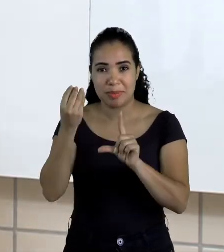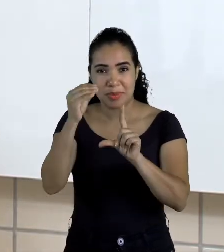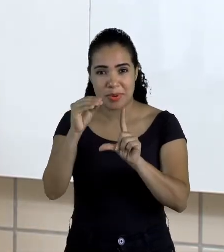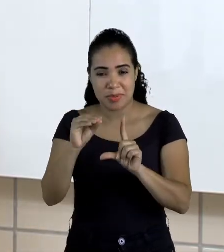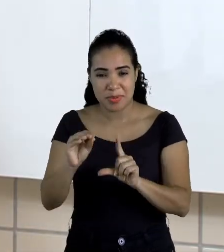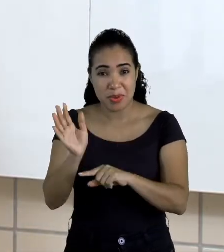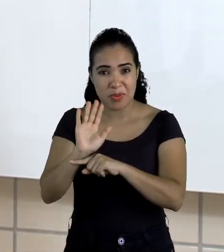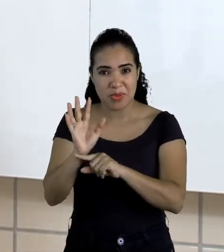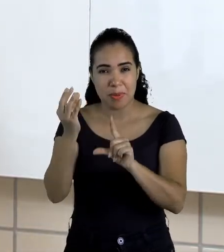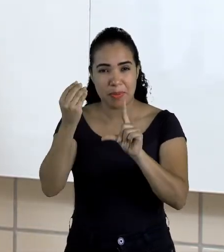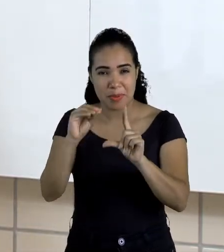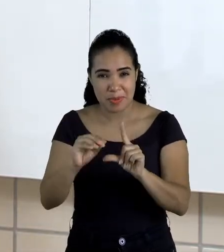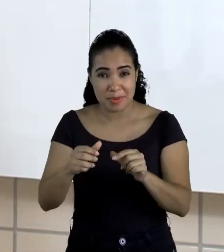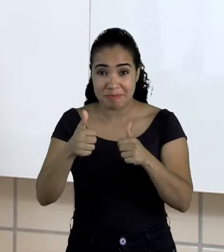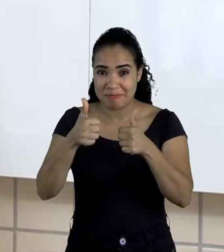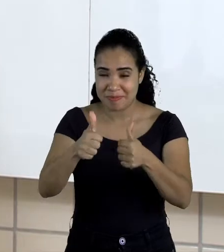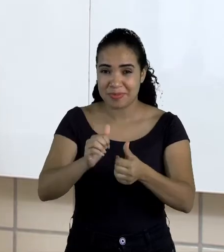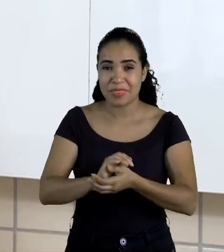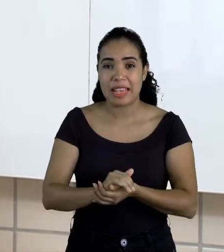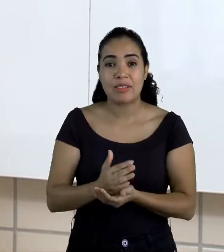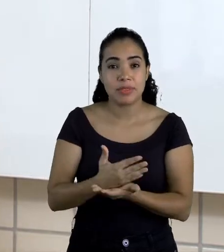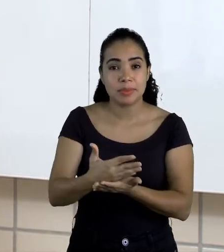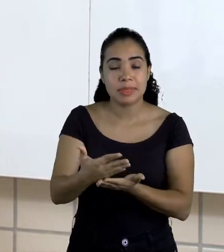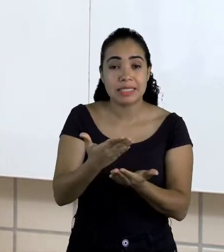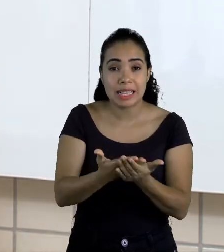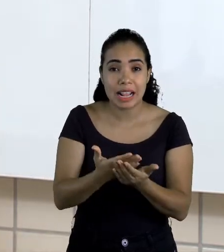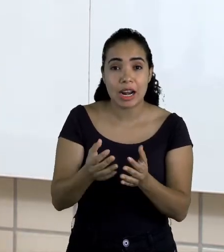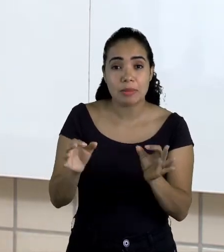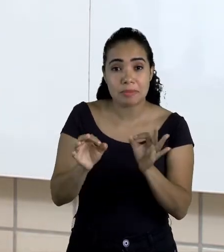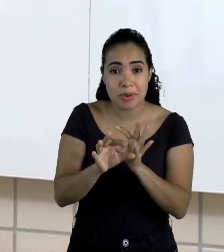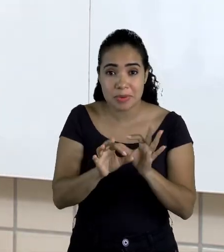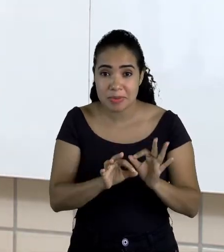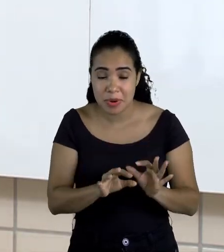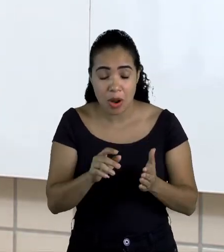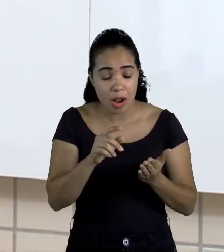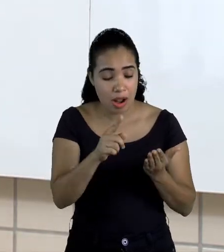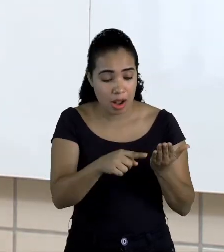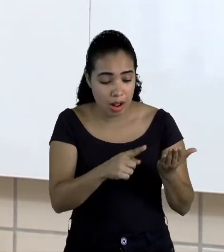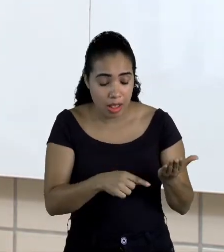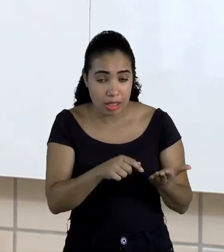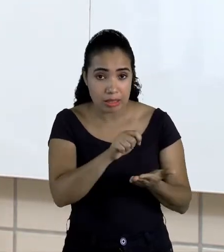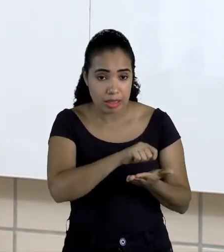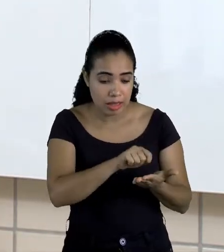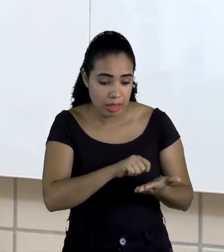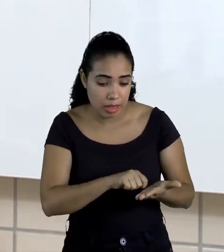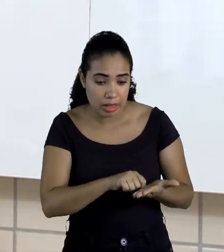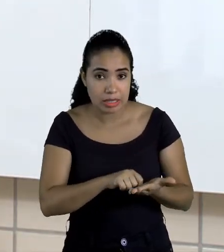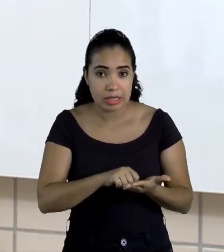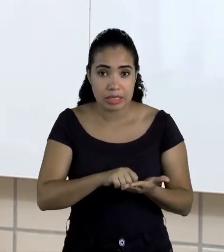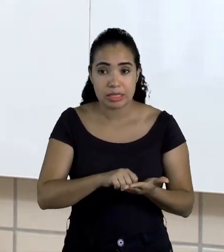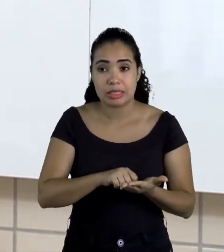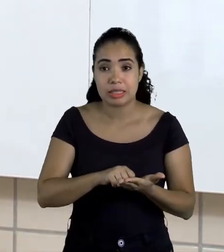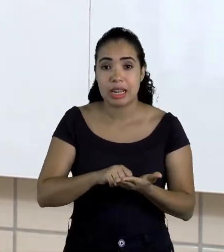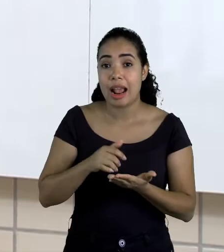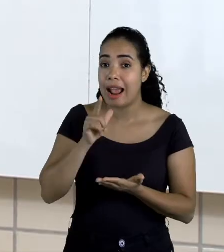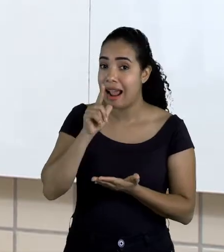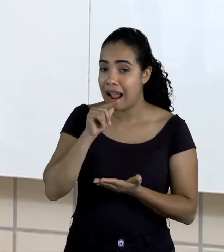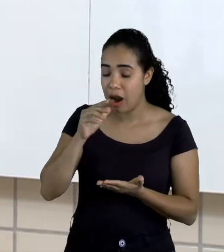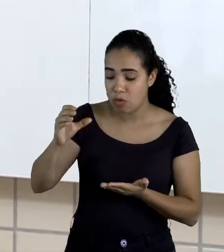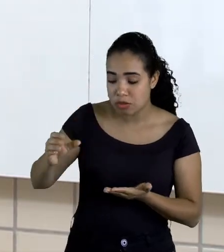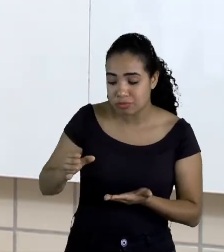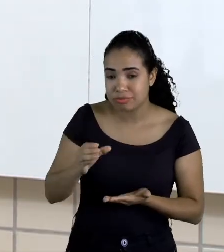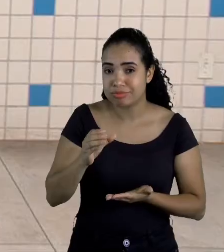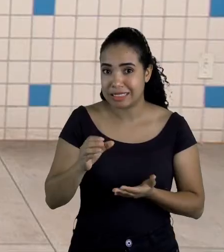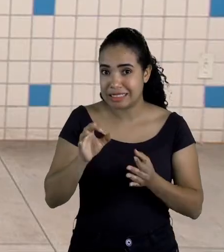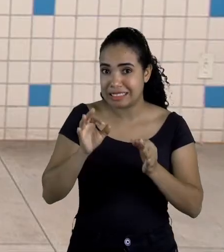Bem, vamos começar a nossa aula. Estão preparados? Caderno na mão, água do ladinho, vamos lá